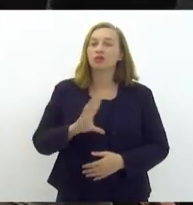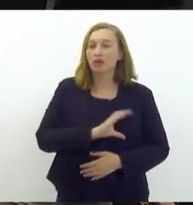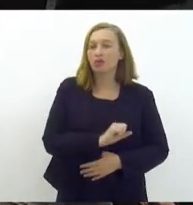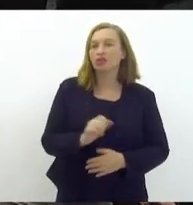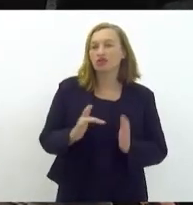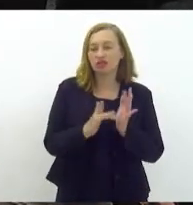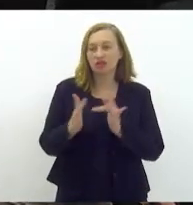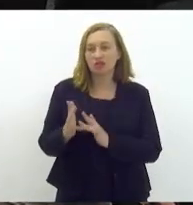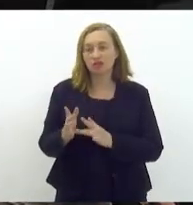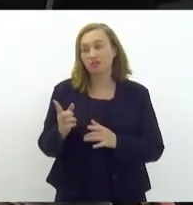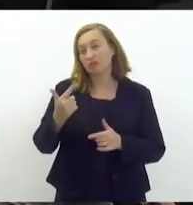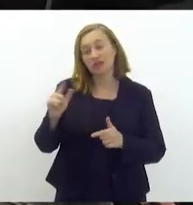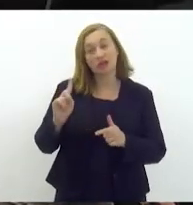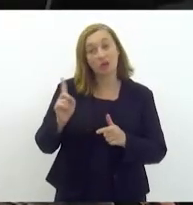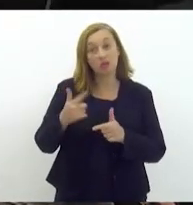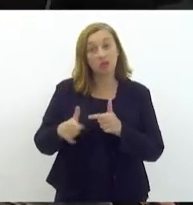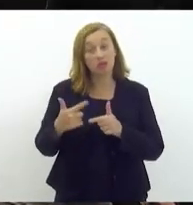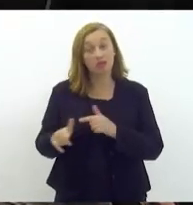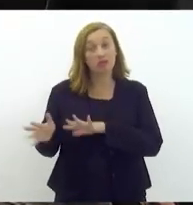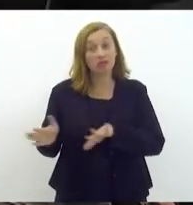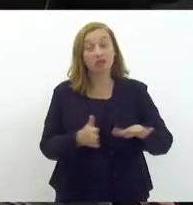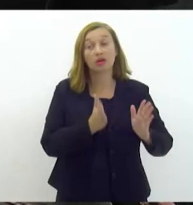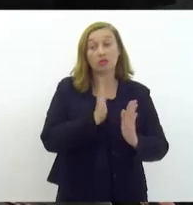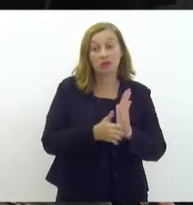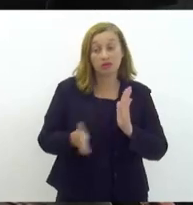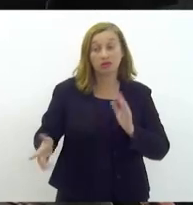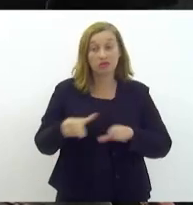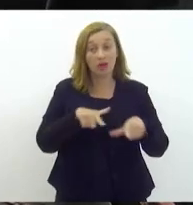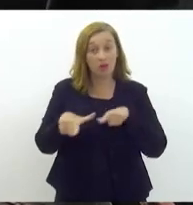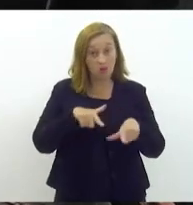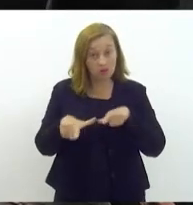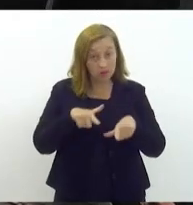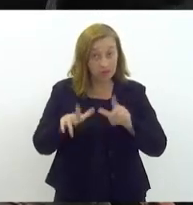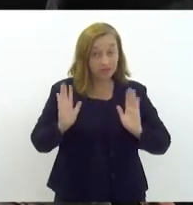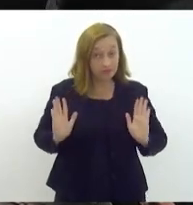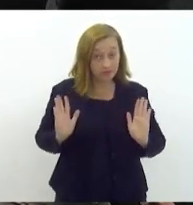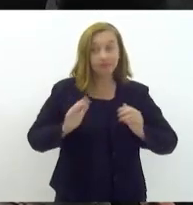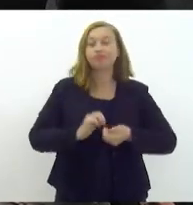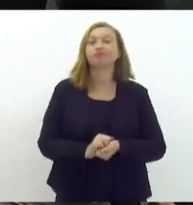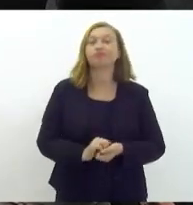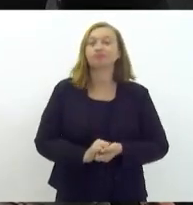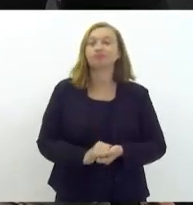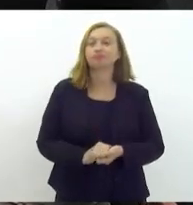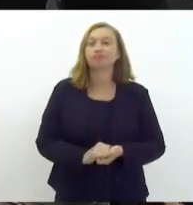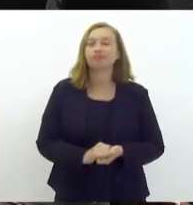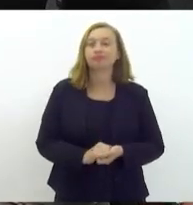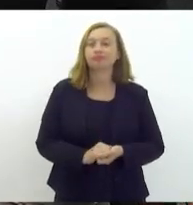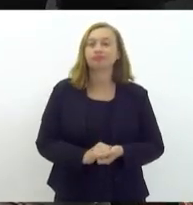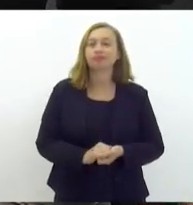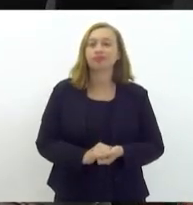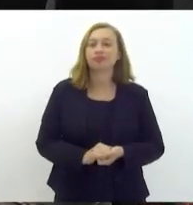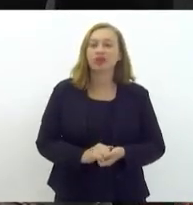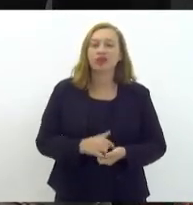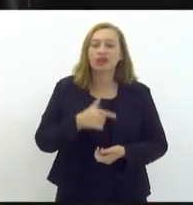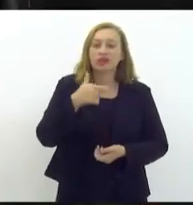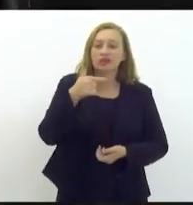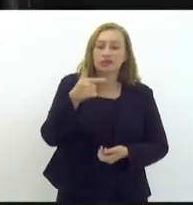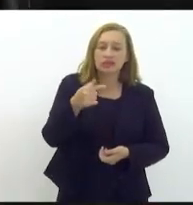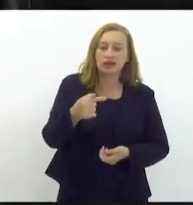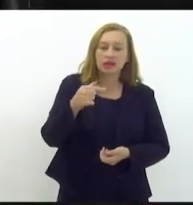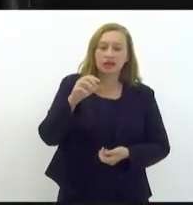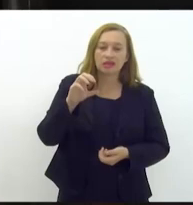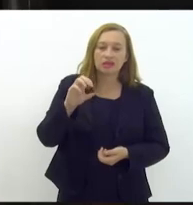presidência chama os trabalhos à ordem e no projeto de lei 700A de